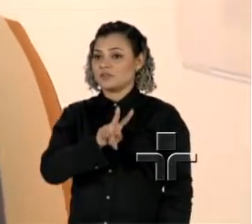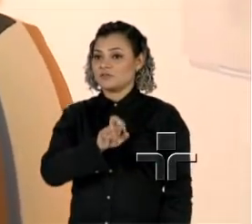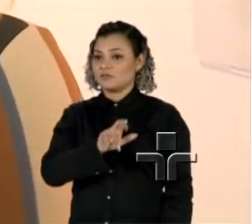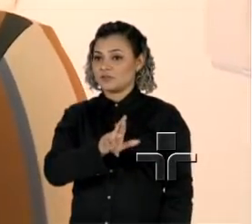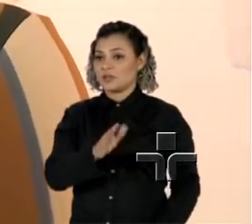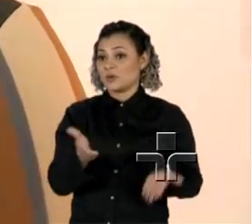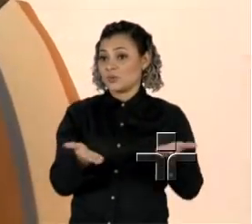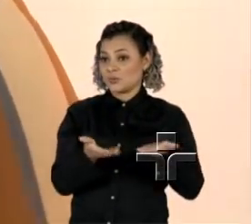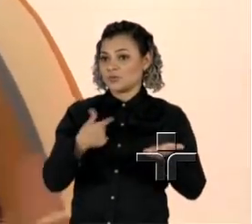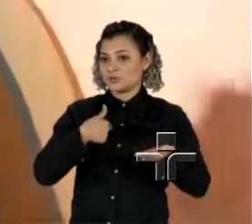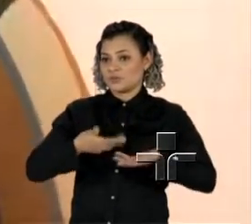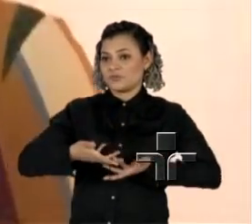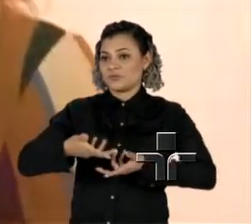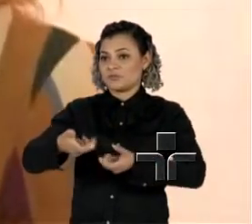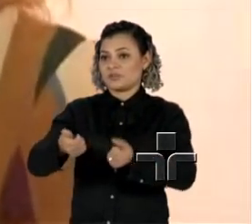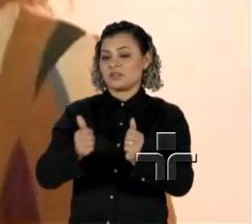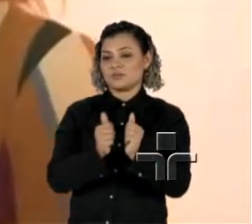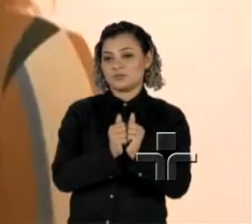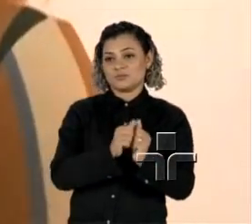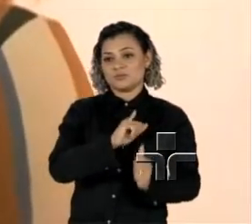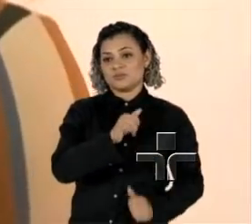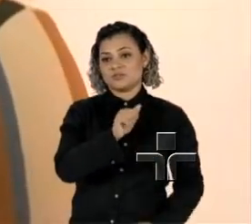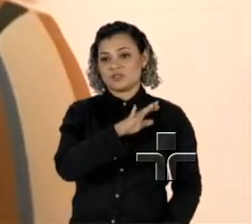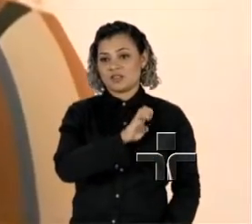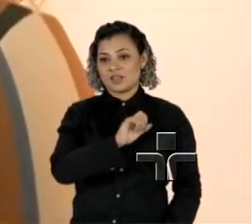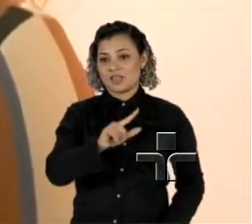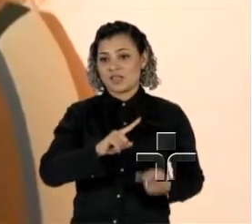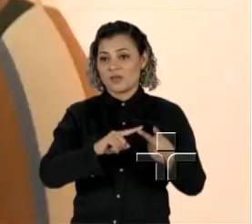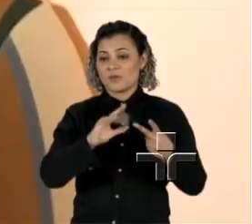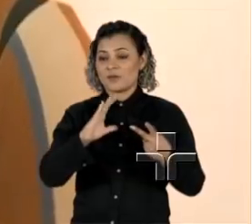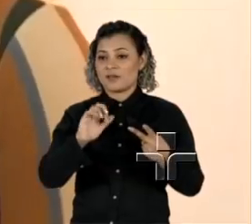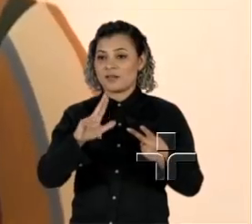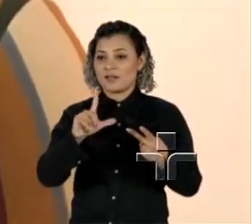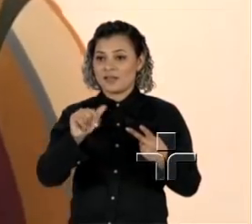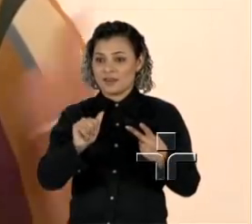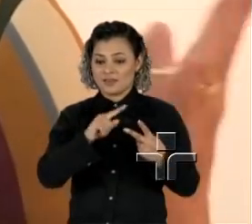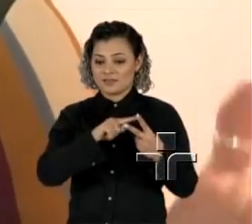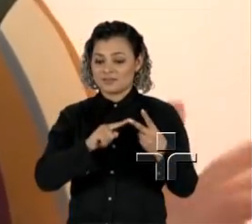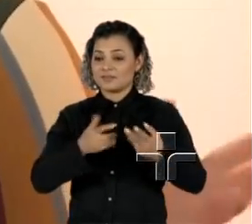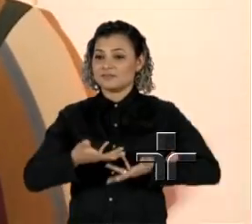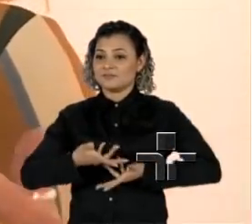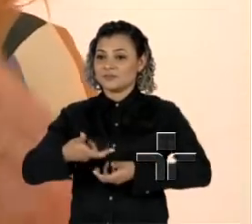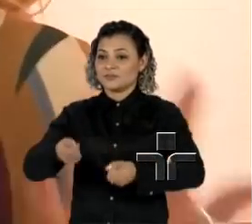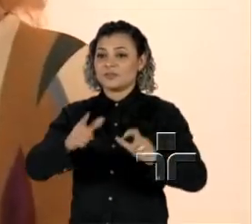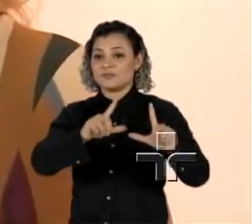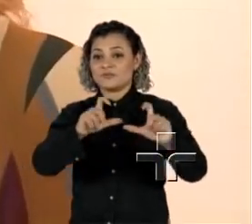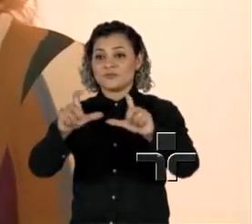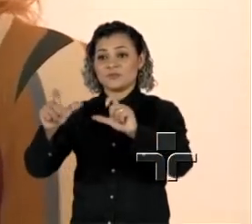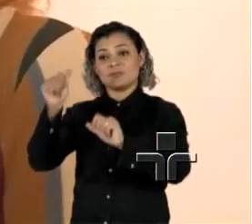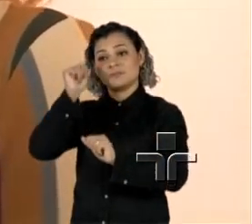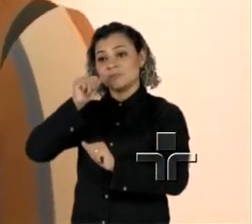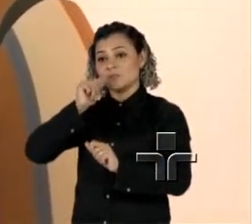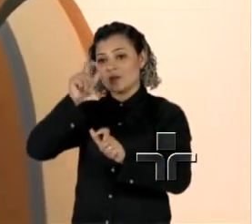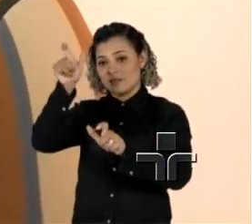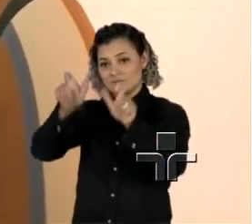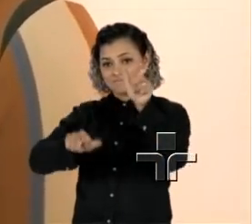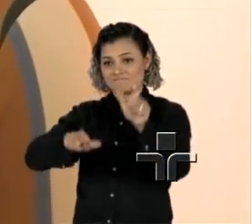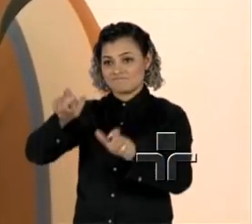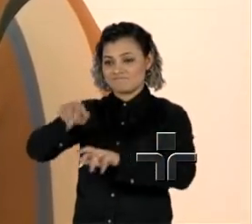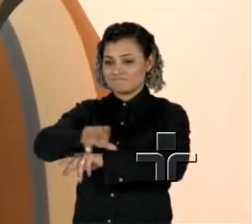Eu fui convidada, junto com o Jael Prado e a Carla Durante, para fotografar as pacientes